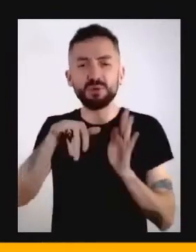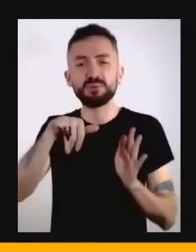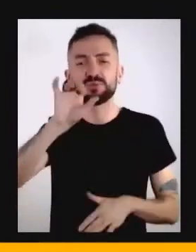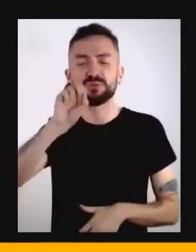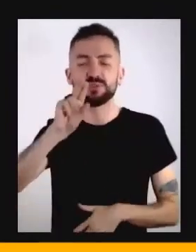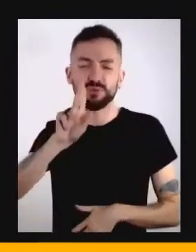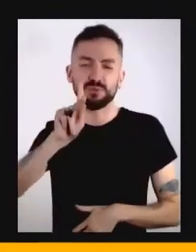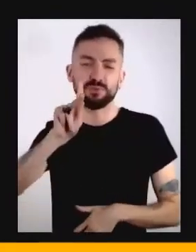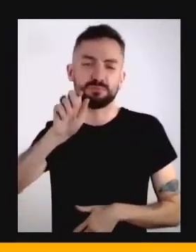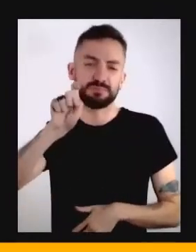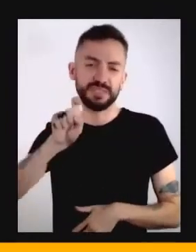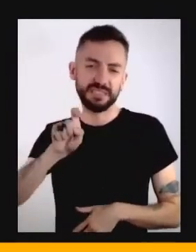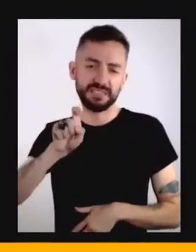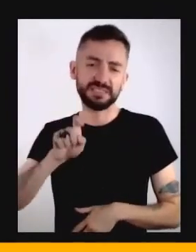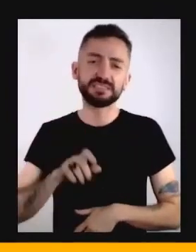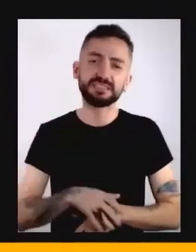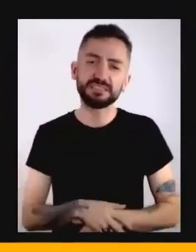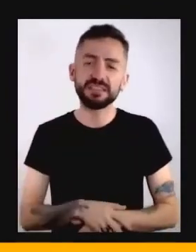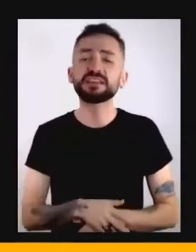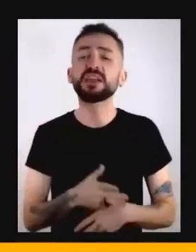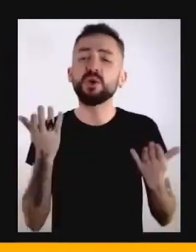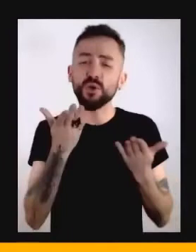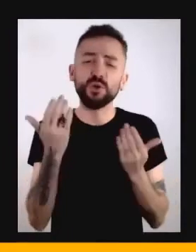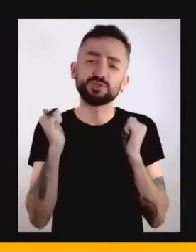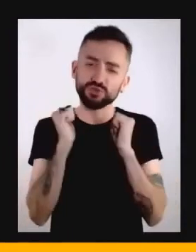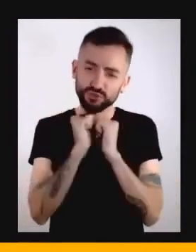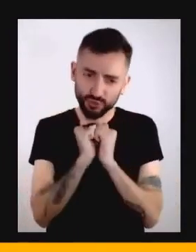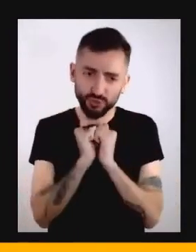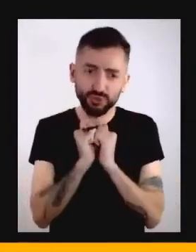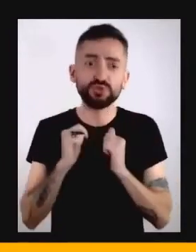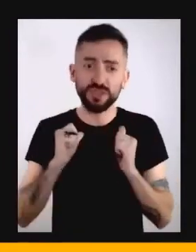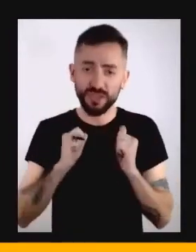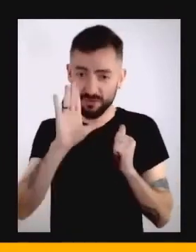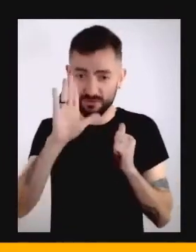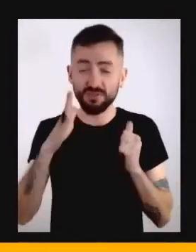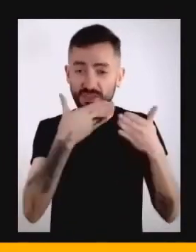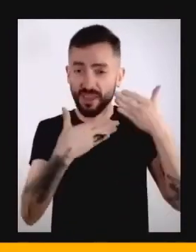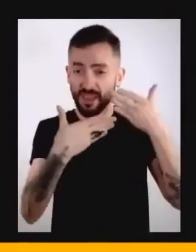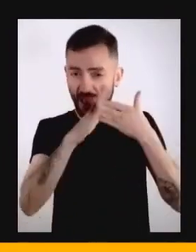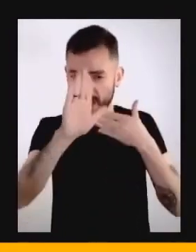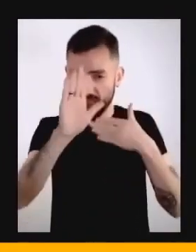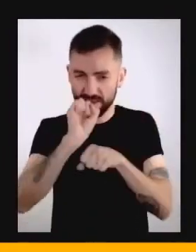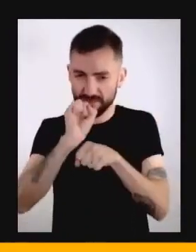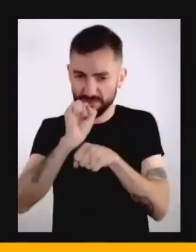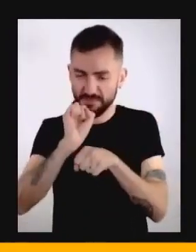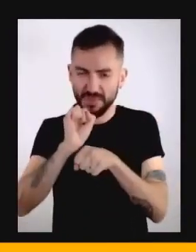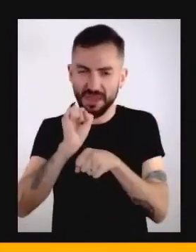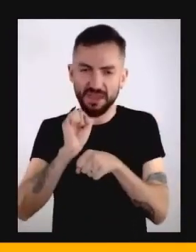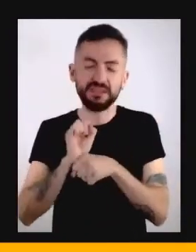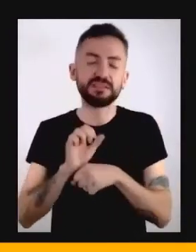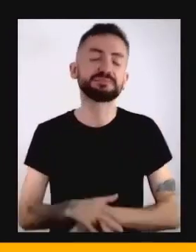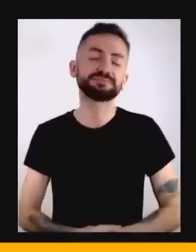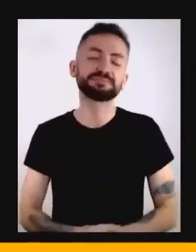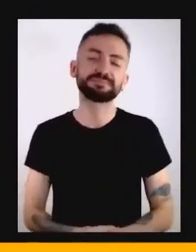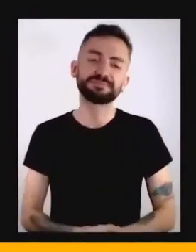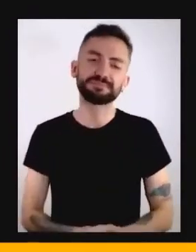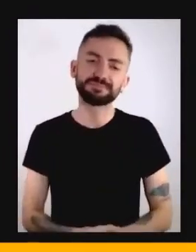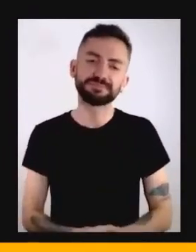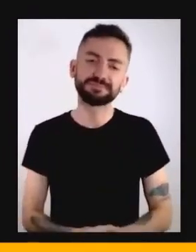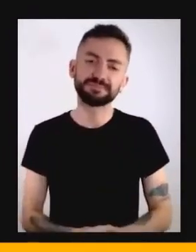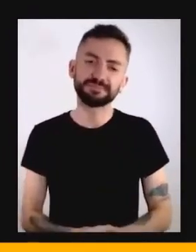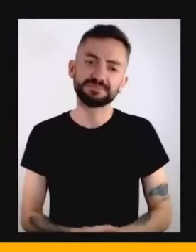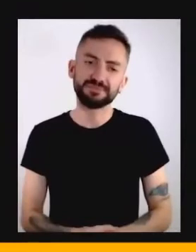junto por aqui hoje. Vou compartilhar a minha tela para a gente começar a nossa apresentação e